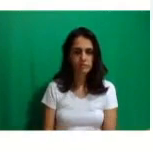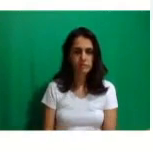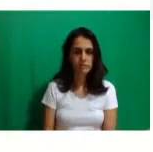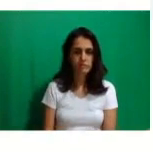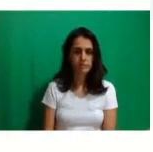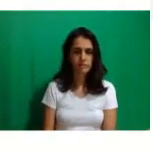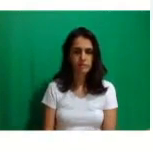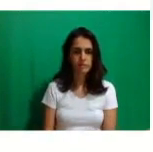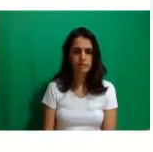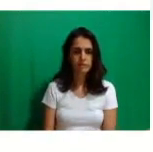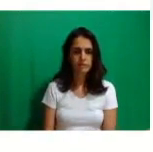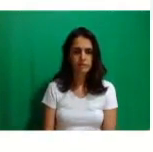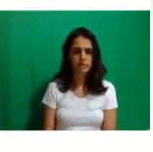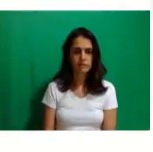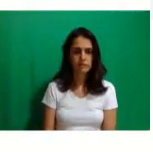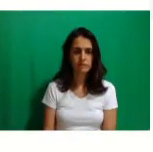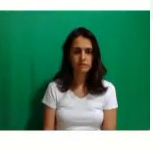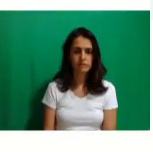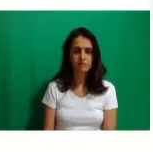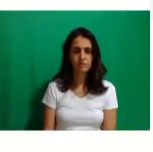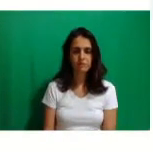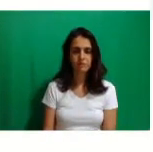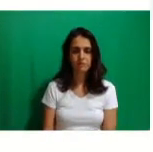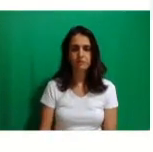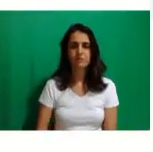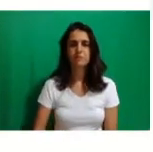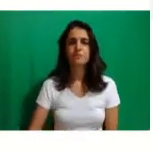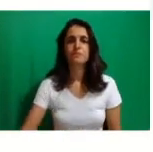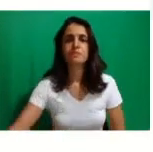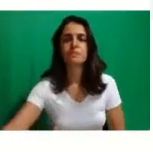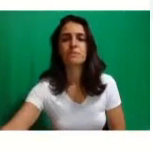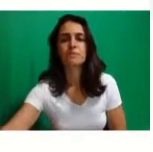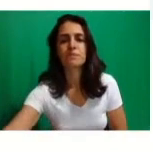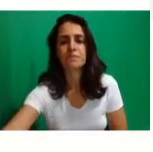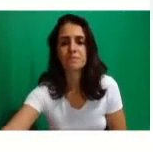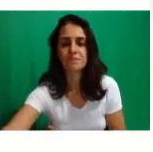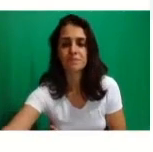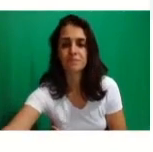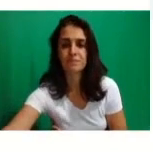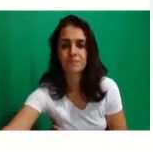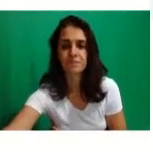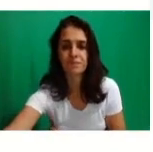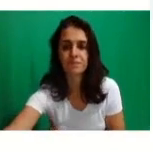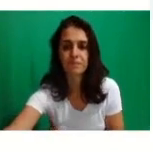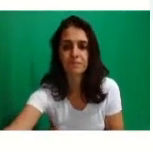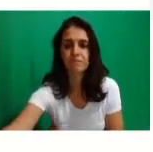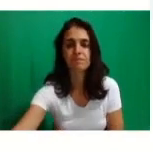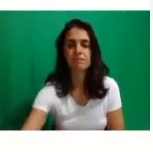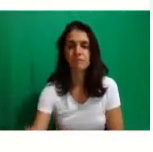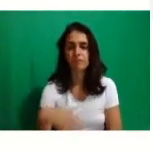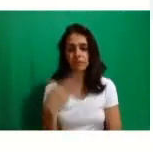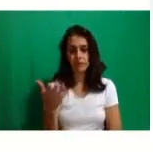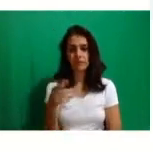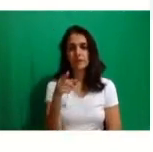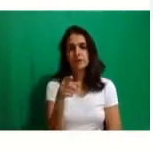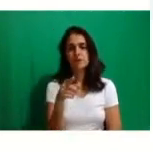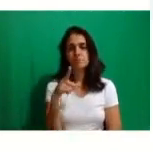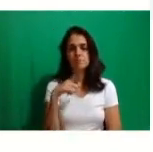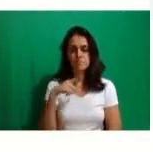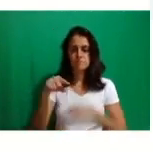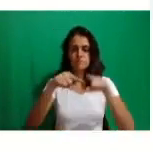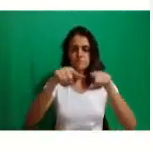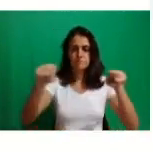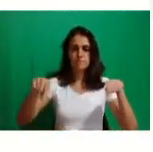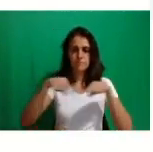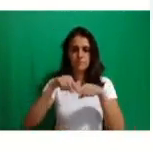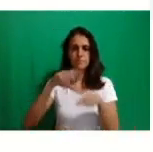pode, pode passar, por favor. Ah, tá, chegou. Aqui, então quando vocês estiverem lá na sala de coordenação, vocês vão ver que a sala está